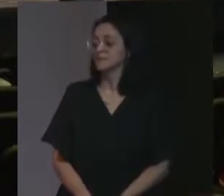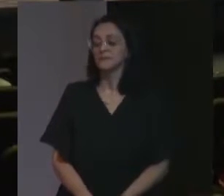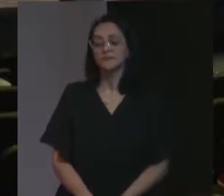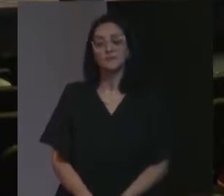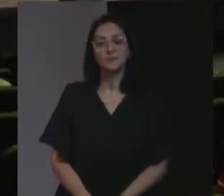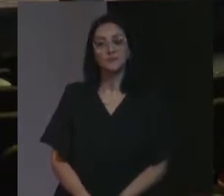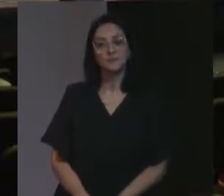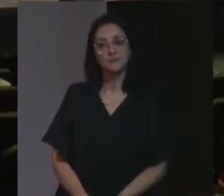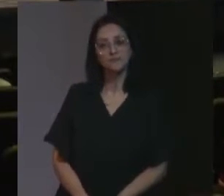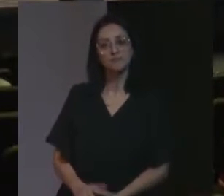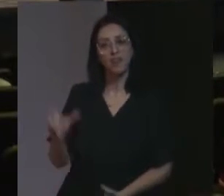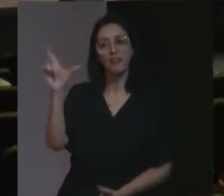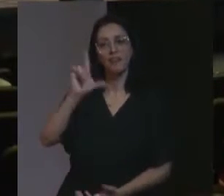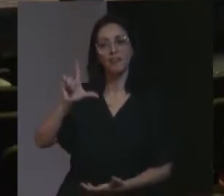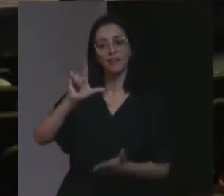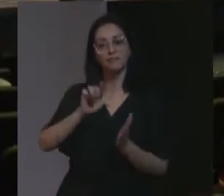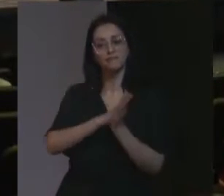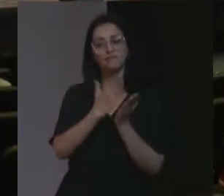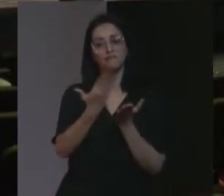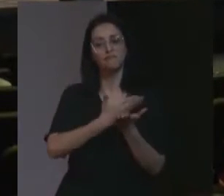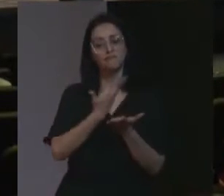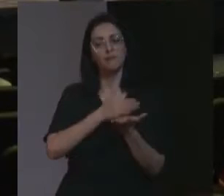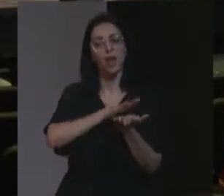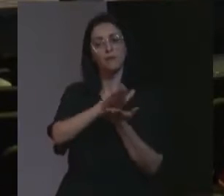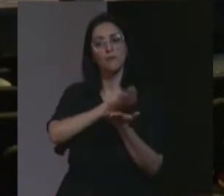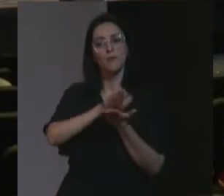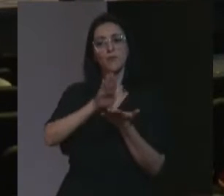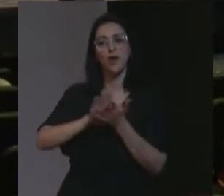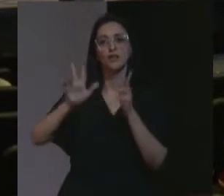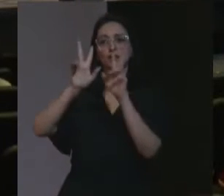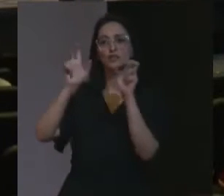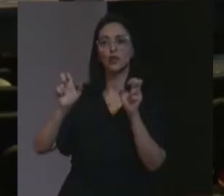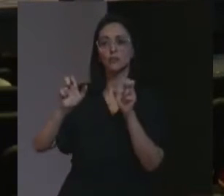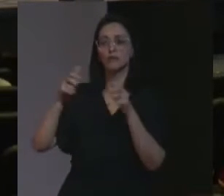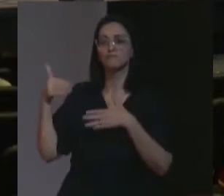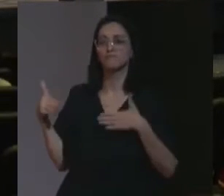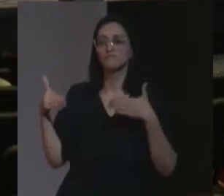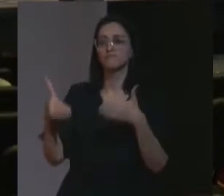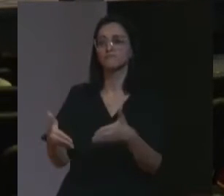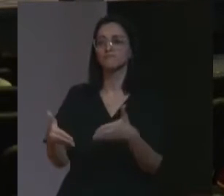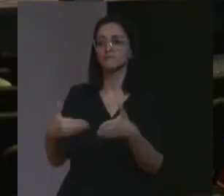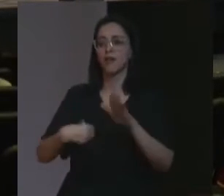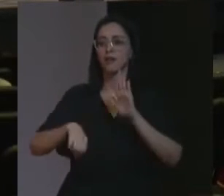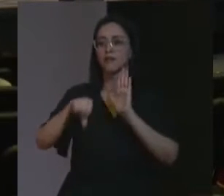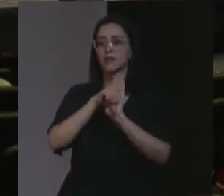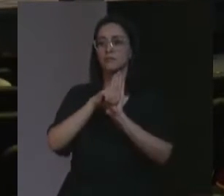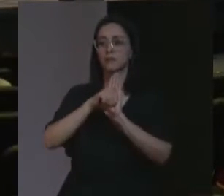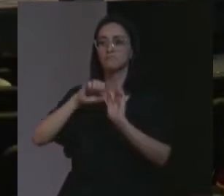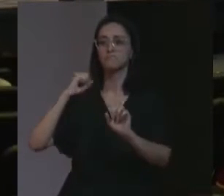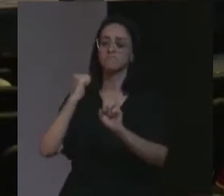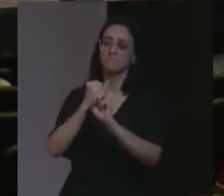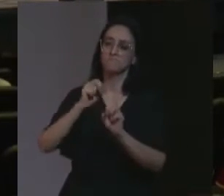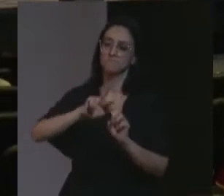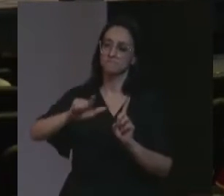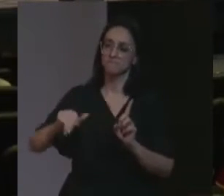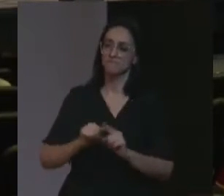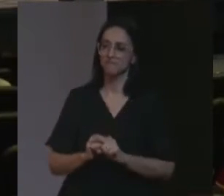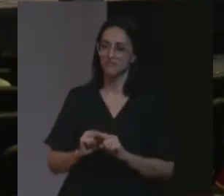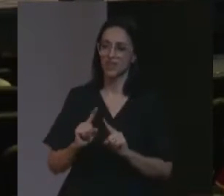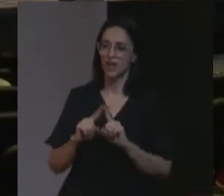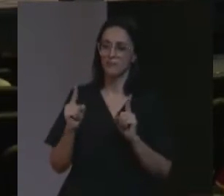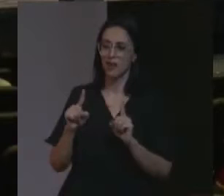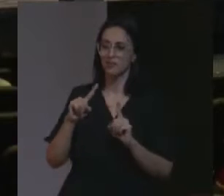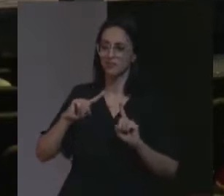há muita literatura, sobre a gênese, exatamente, desse crime de genocídio, mas há um